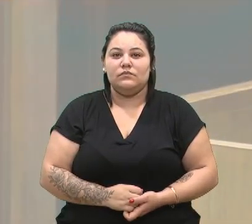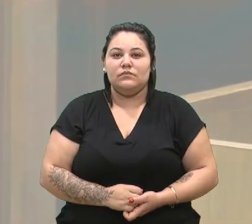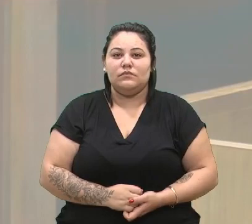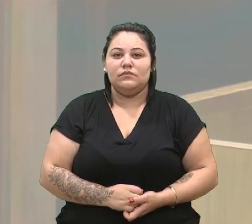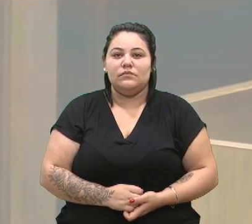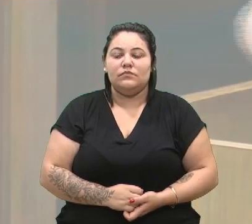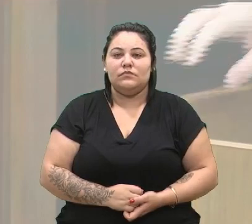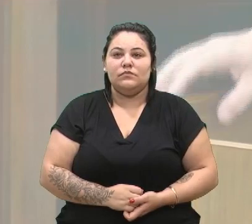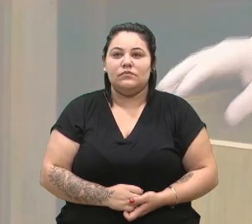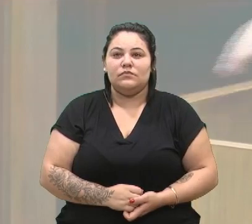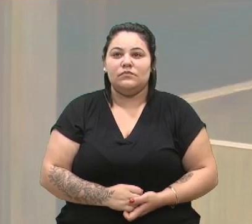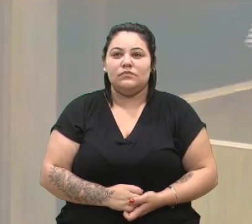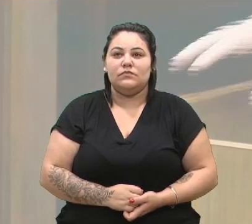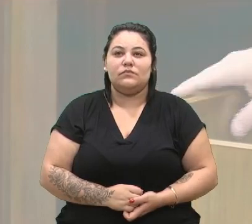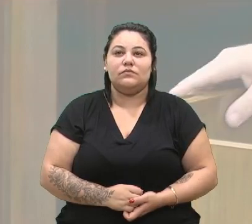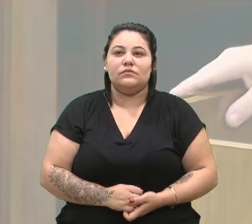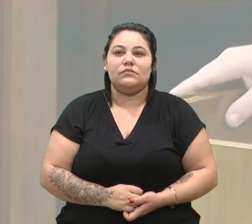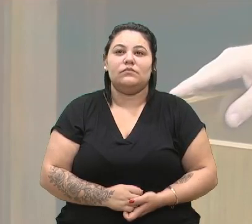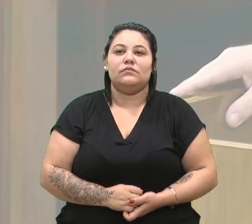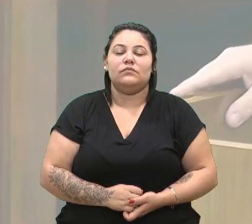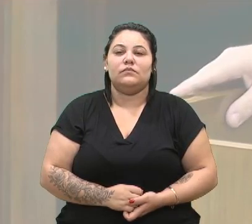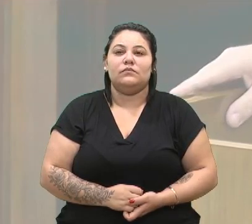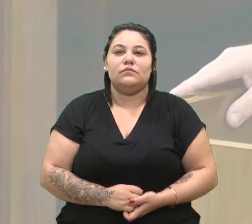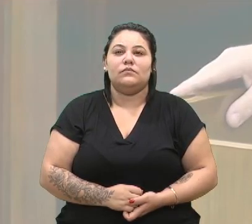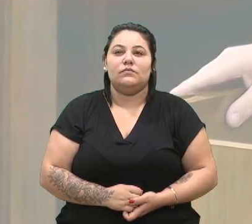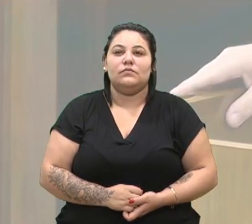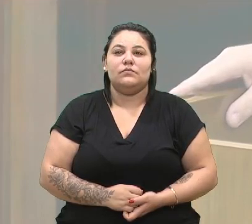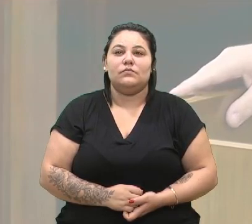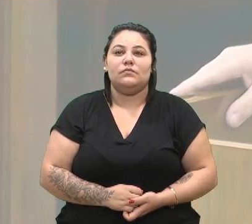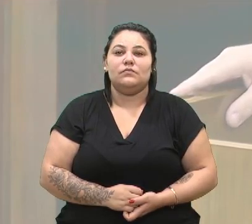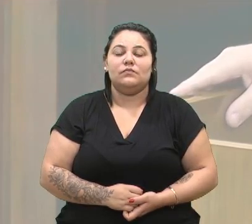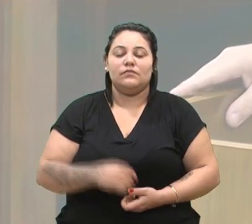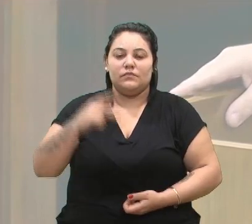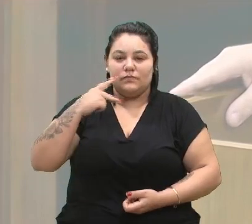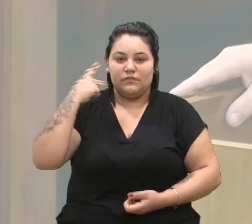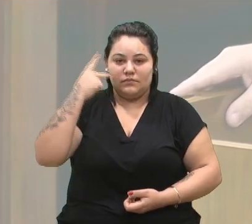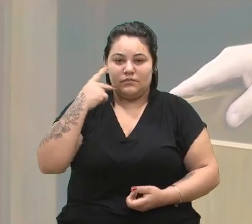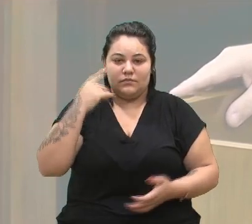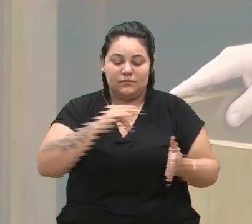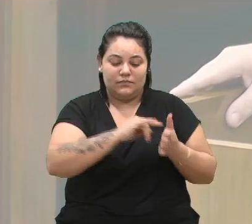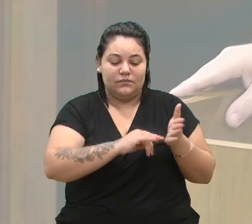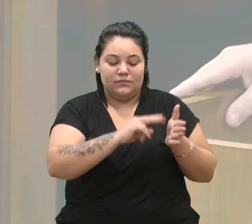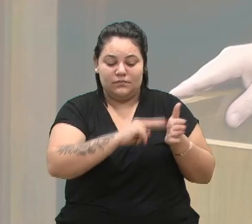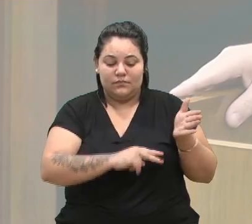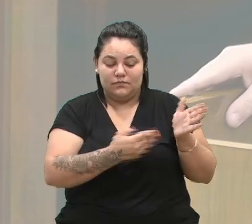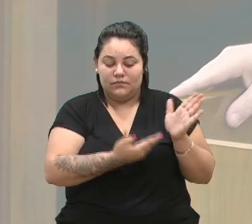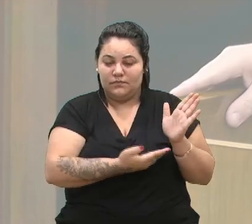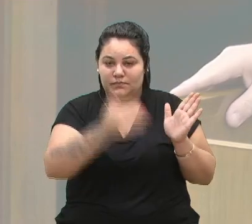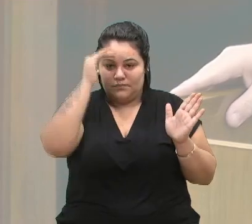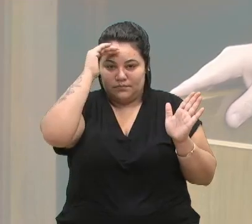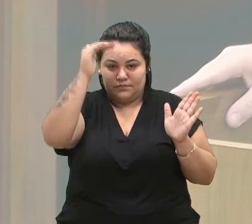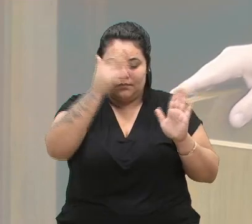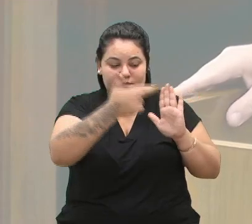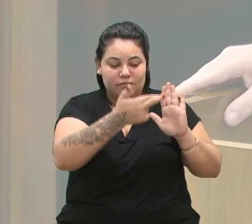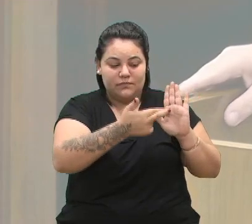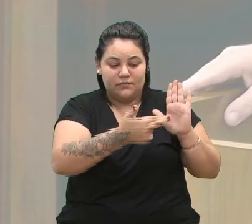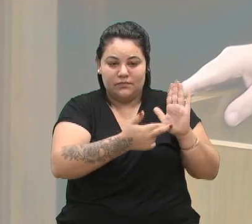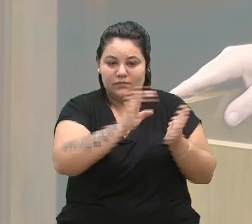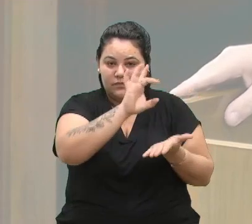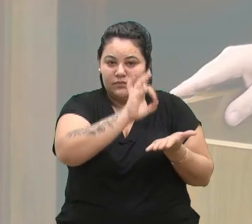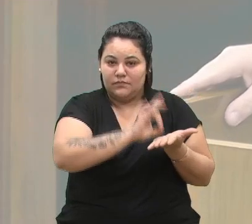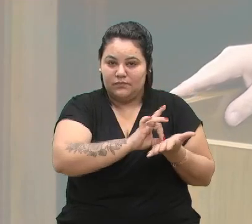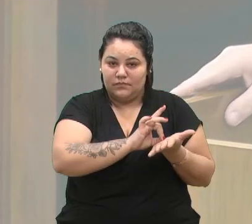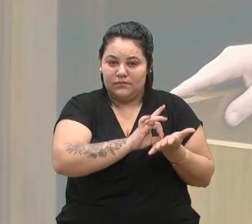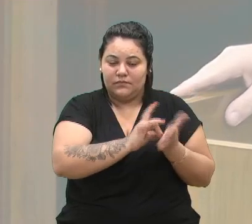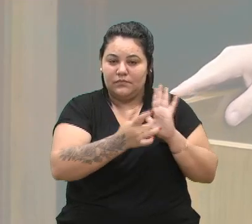os vereadores que a presidente subscreve respeitando as disposições regimentais apresentam